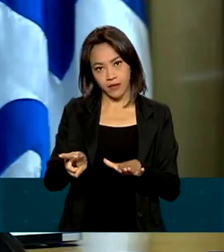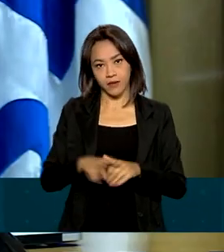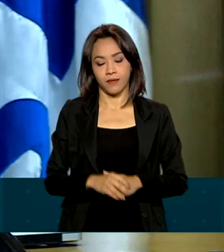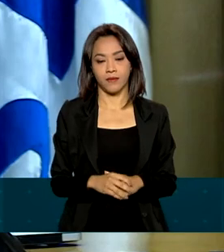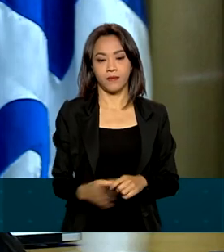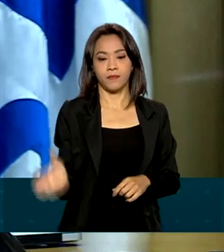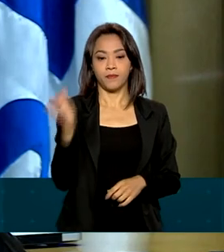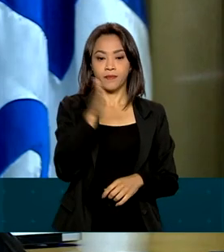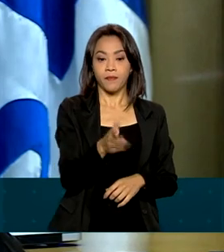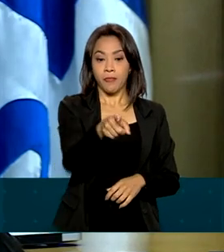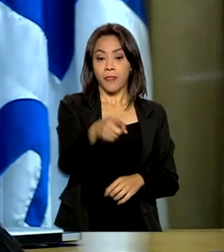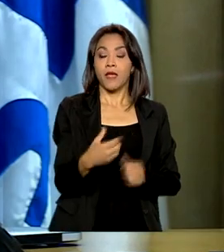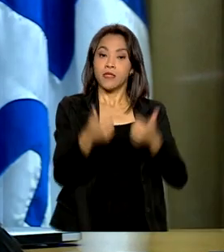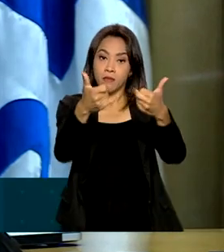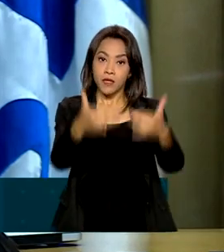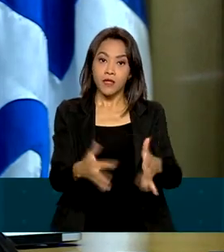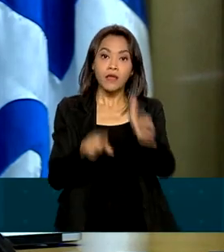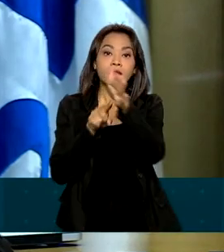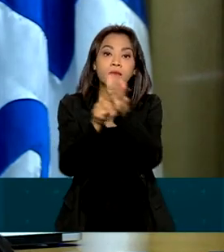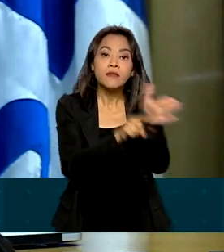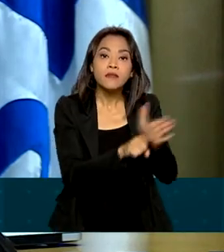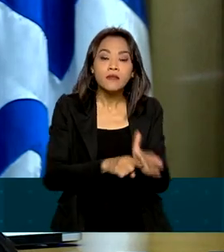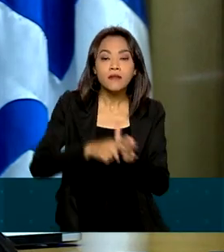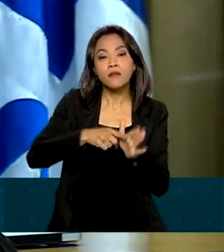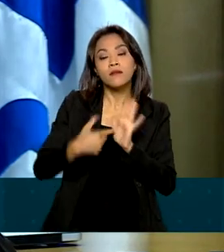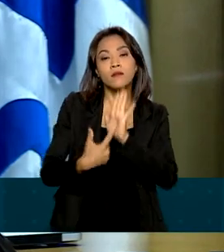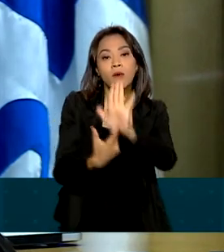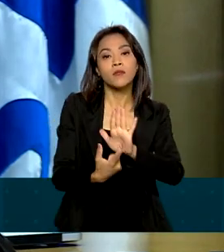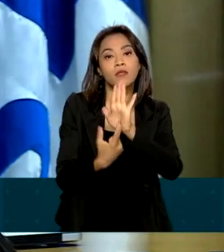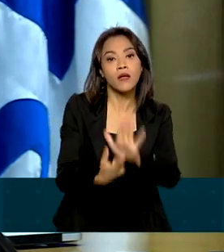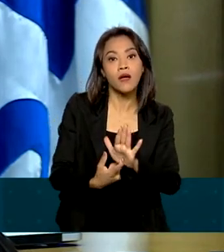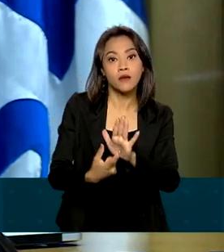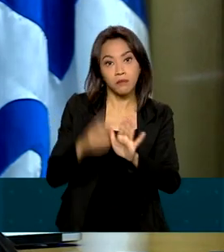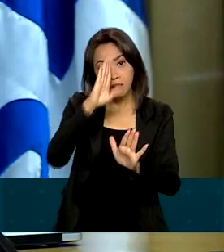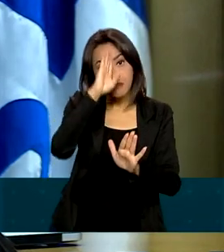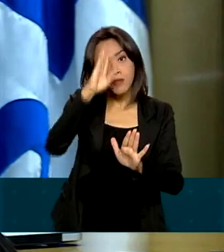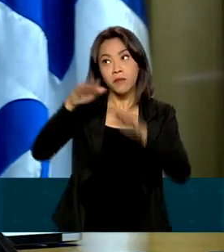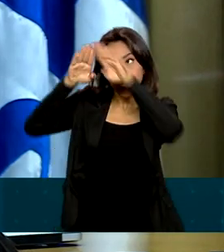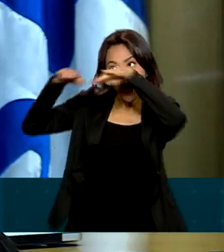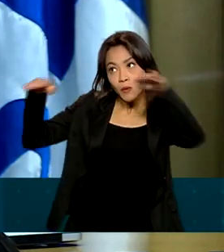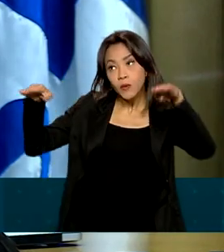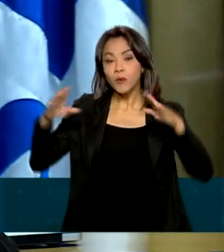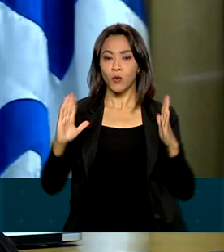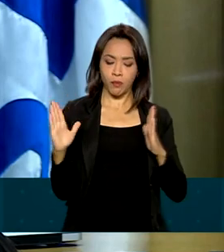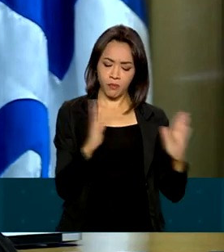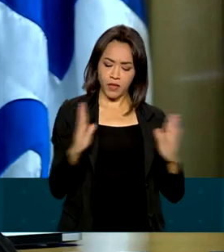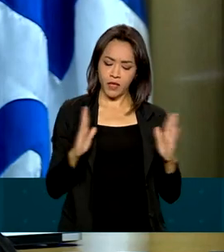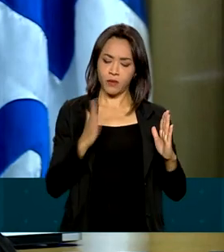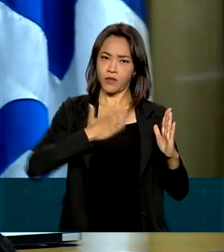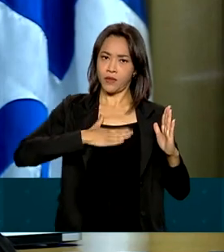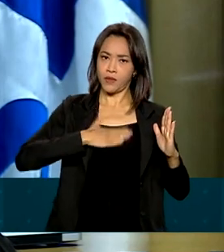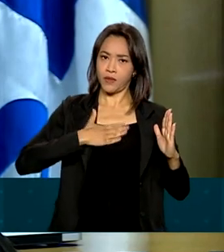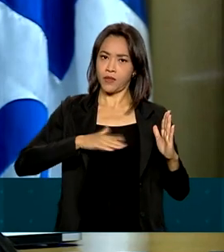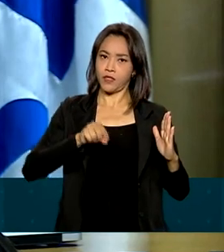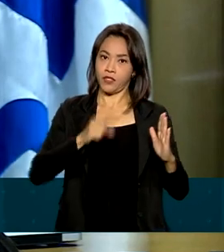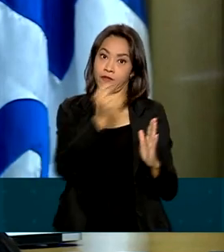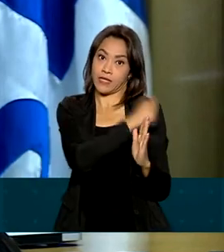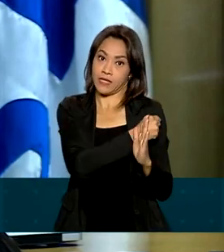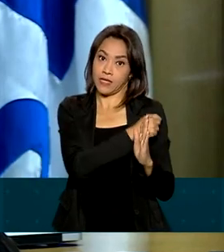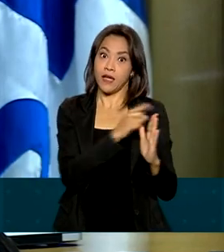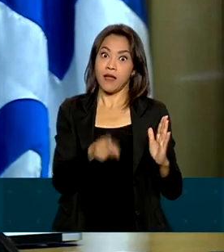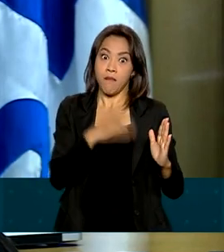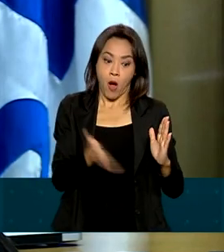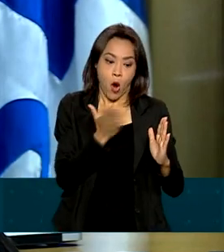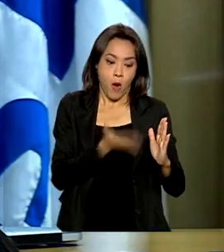estudos demonstraram, principalmente em adultos, que em um intervalo a maior de 3 semanas, há uma maior produção dos